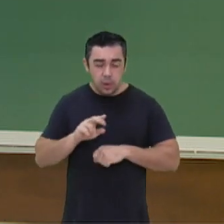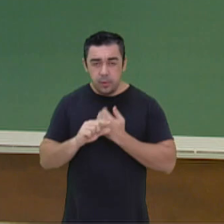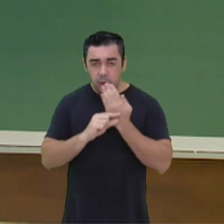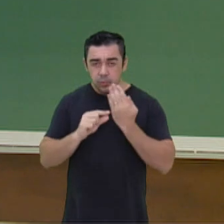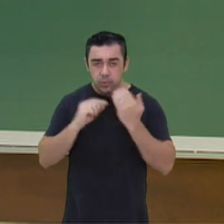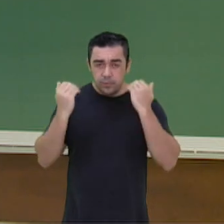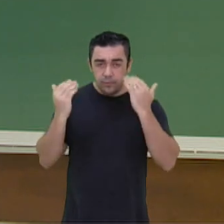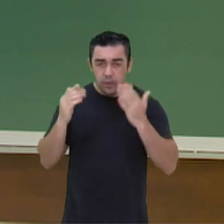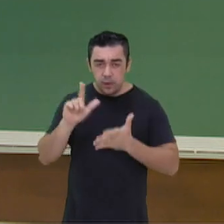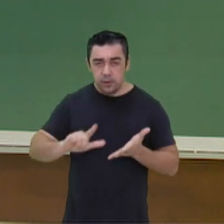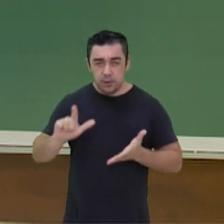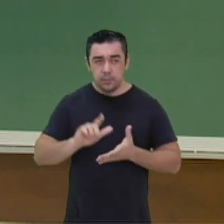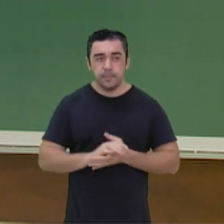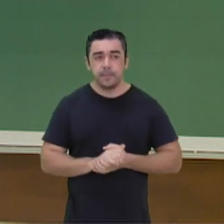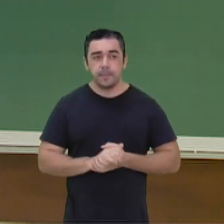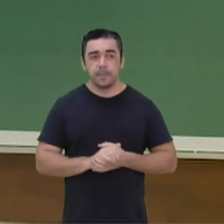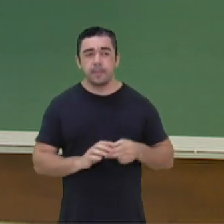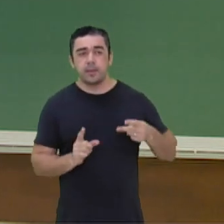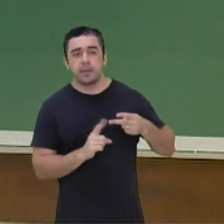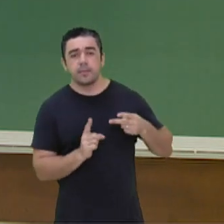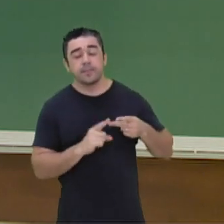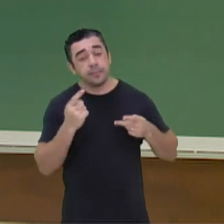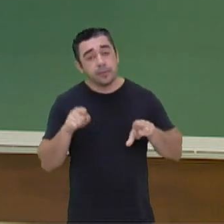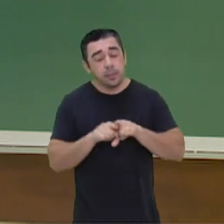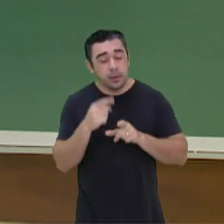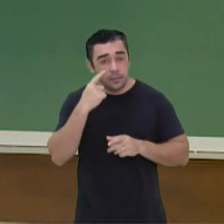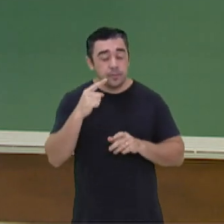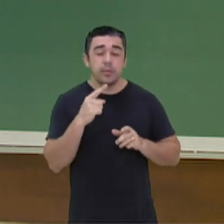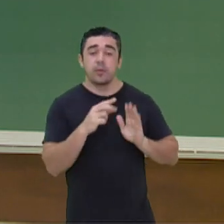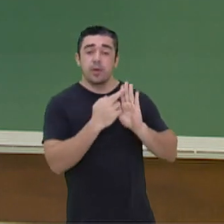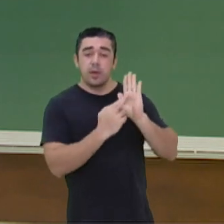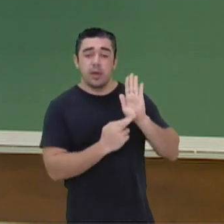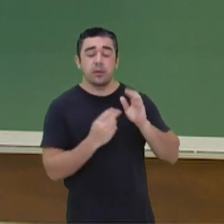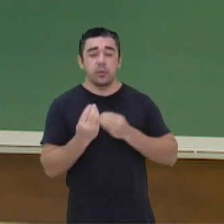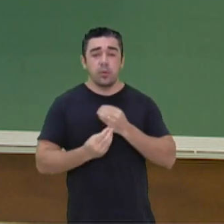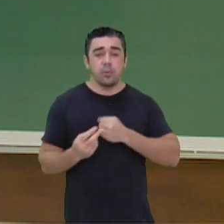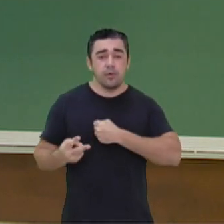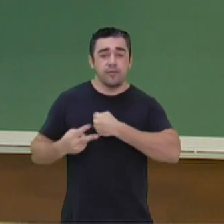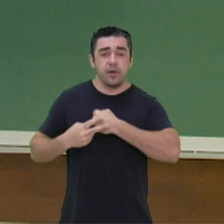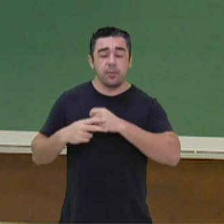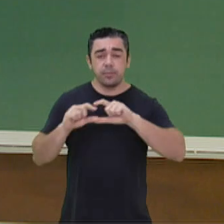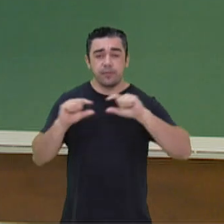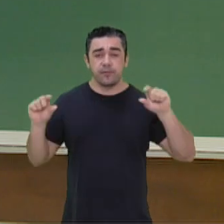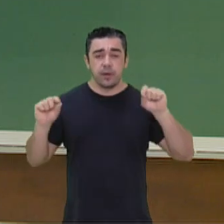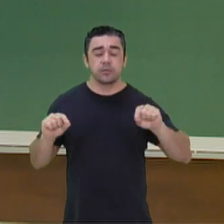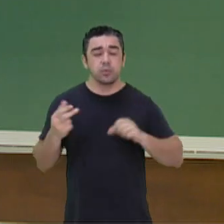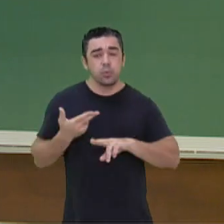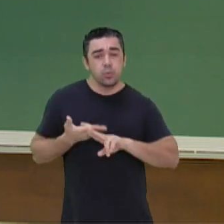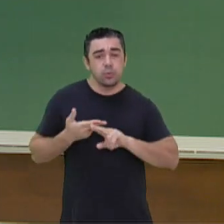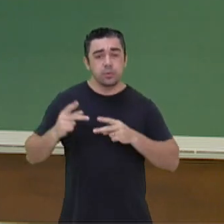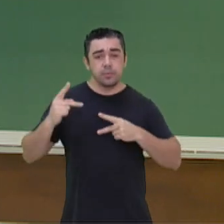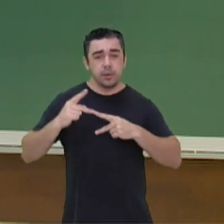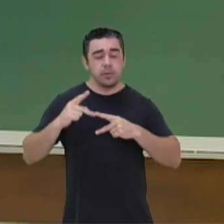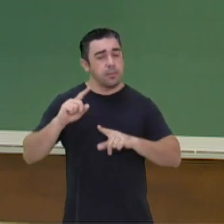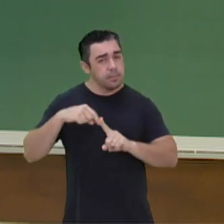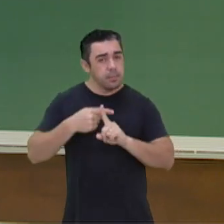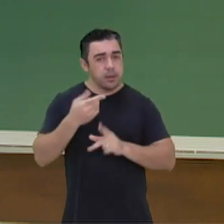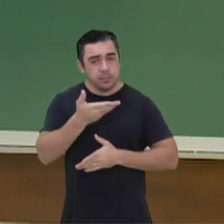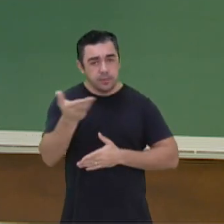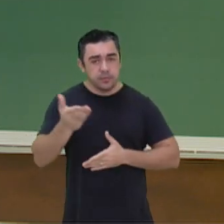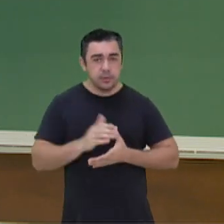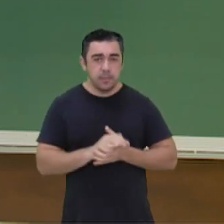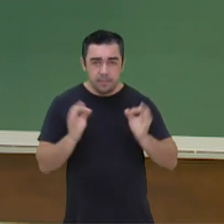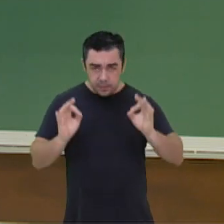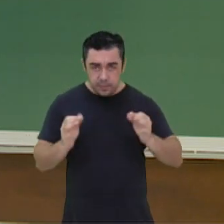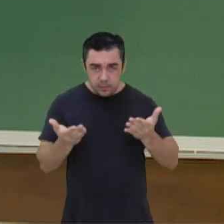fora da nossa literatura. Perfeito? E, é claro, regência verbal com o uso das preposições. Mais um pouquinho ali para vocês.